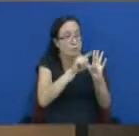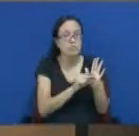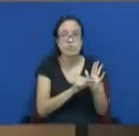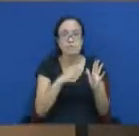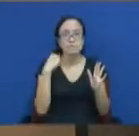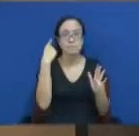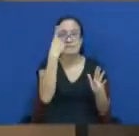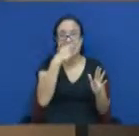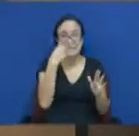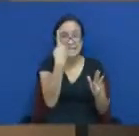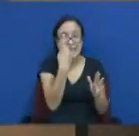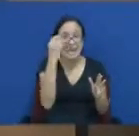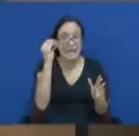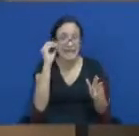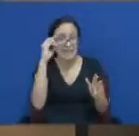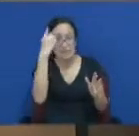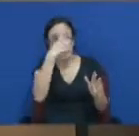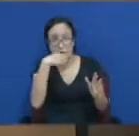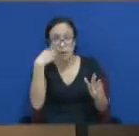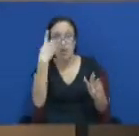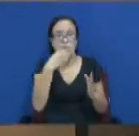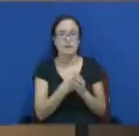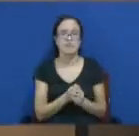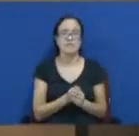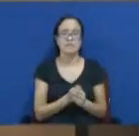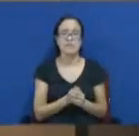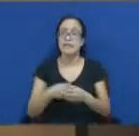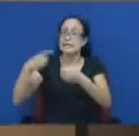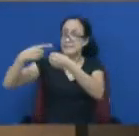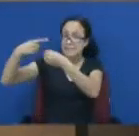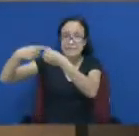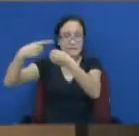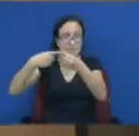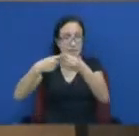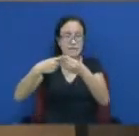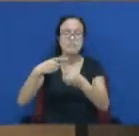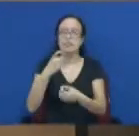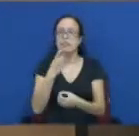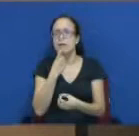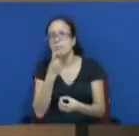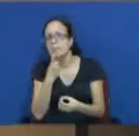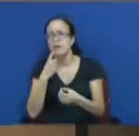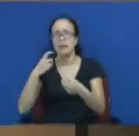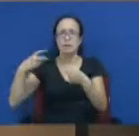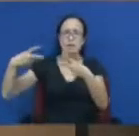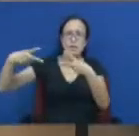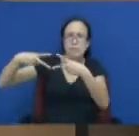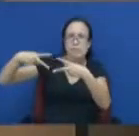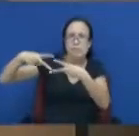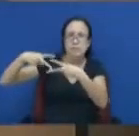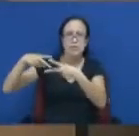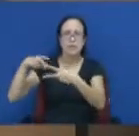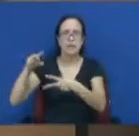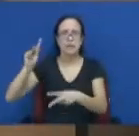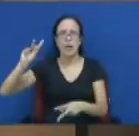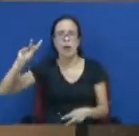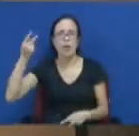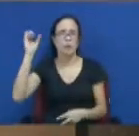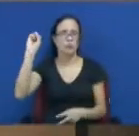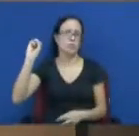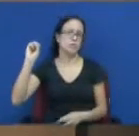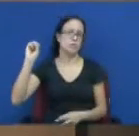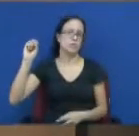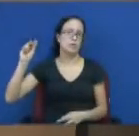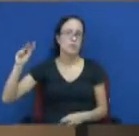Sabemos que em outras cidades, como Campinas, Paulínia, Hortolândia e até mesmo recentemente,